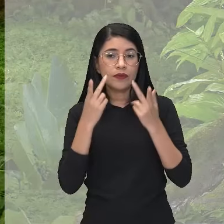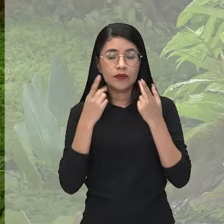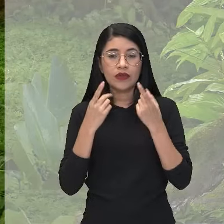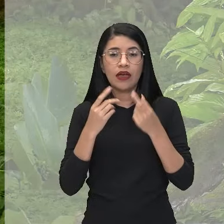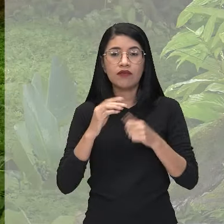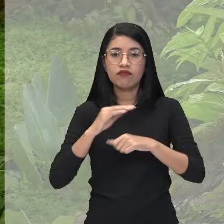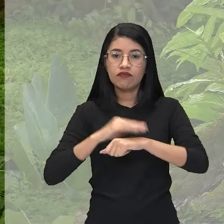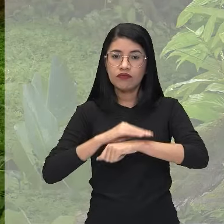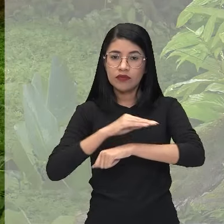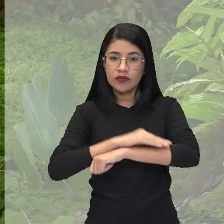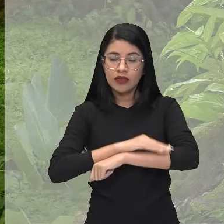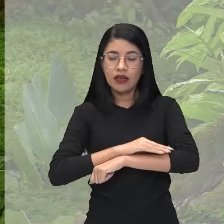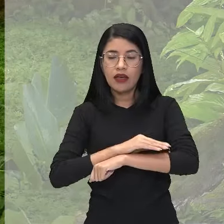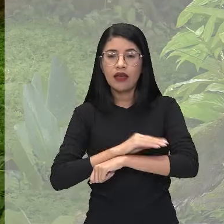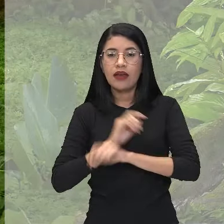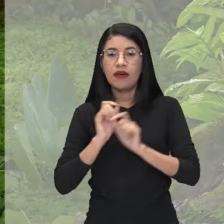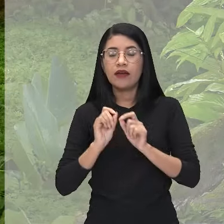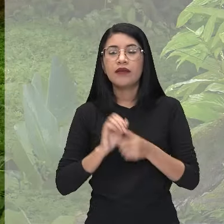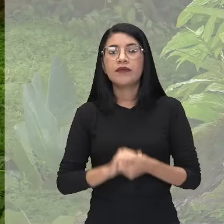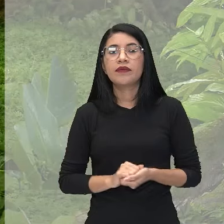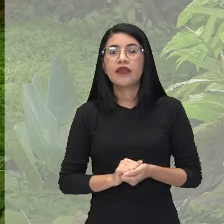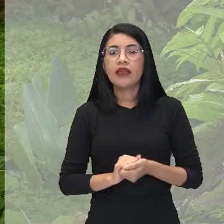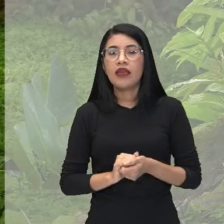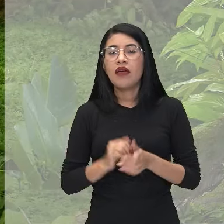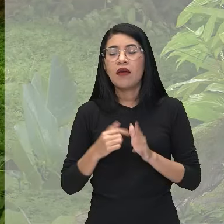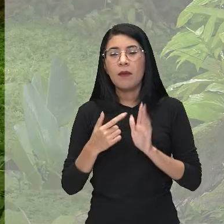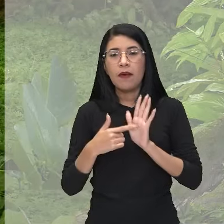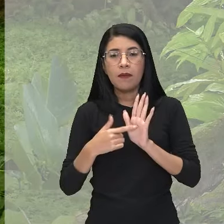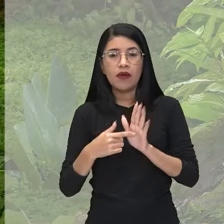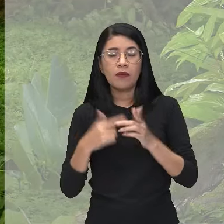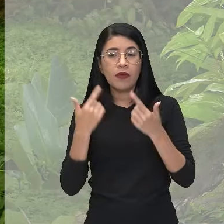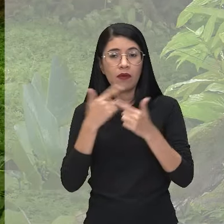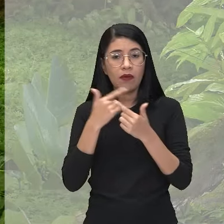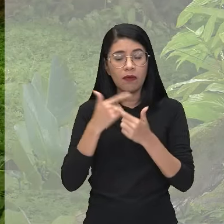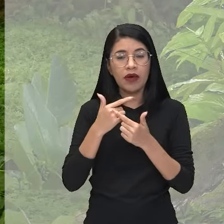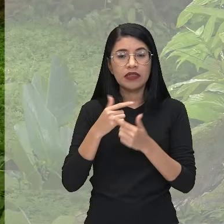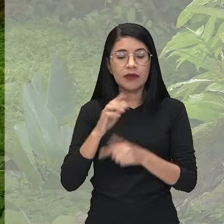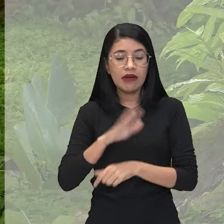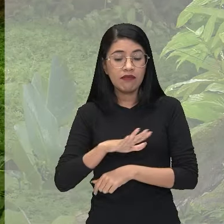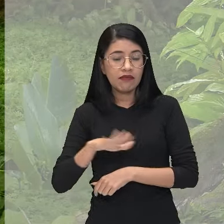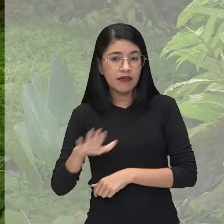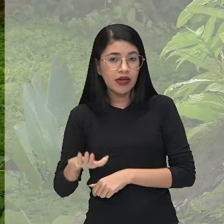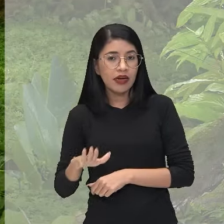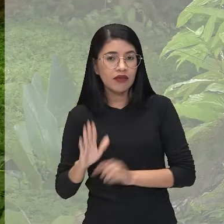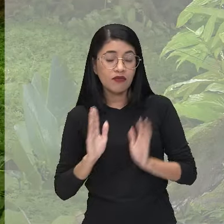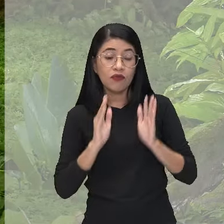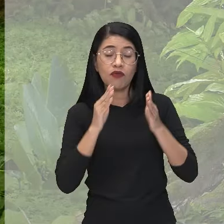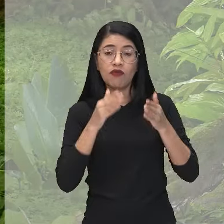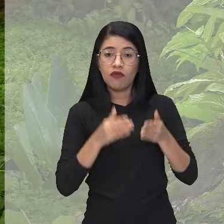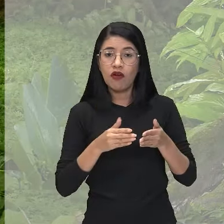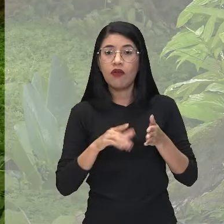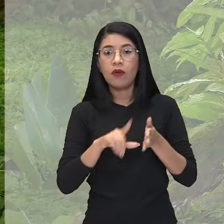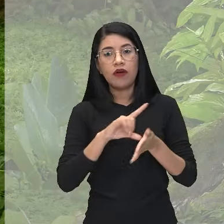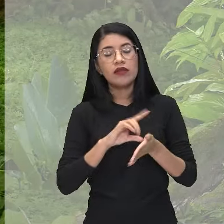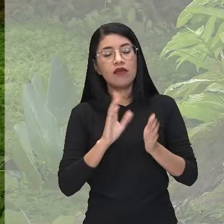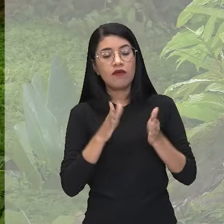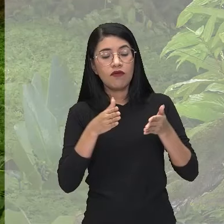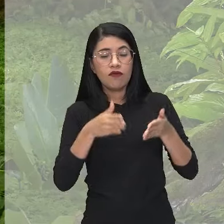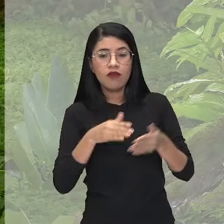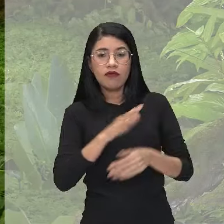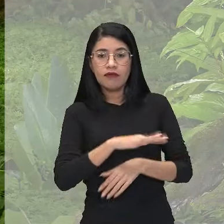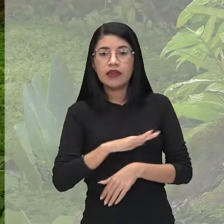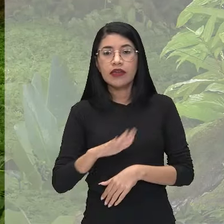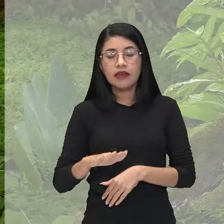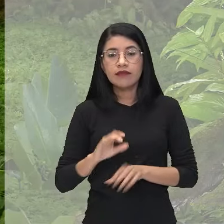né? De Taroubeque, concebida como a comédia moral para crianças. A priori, né? Foi ali feito para